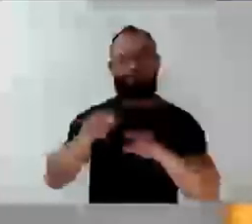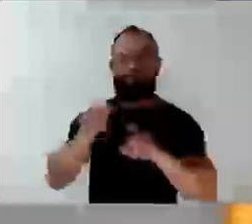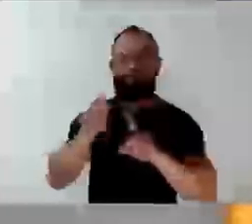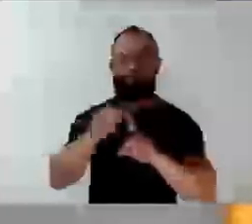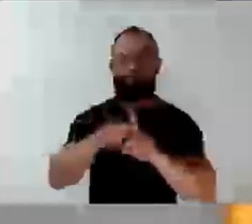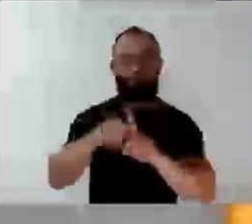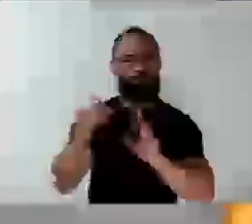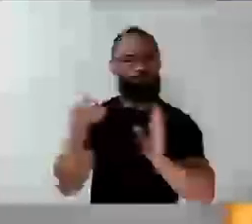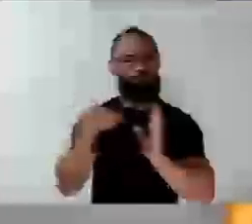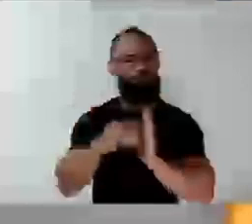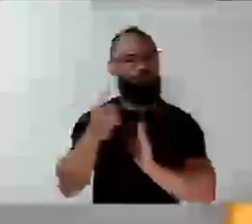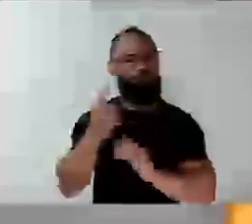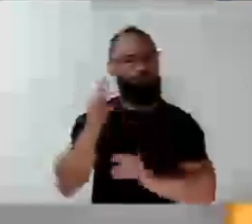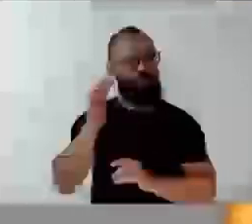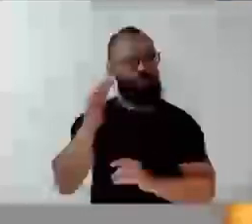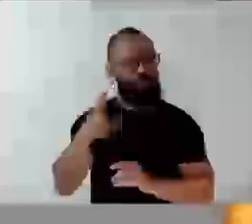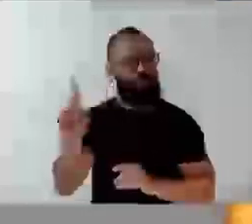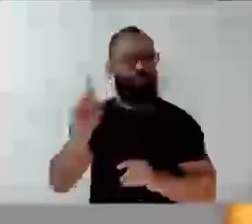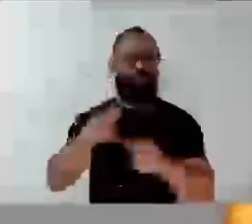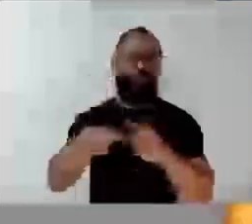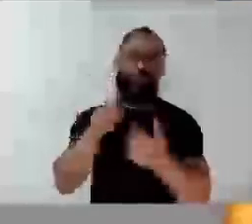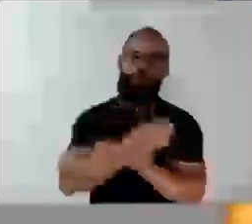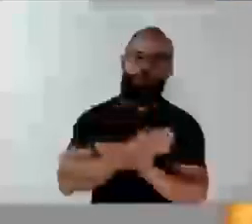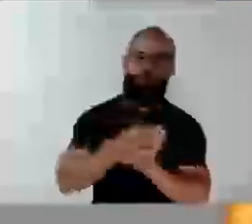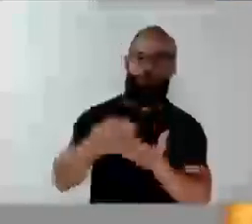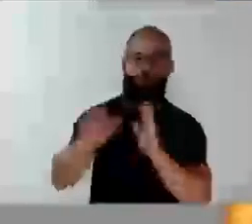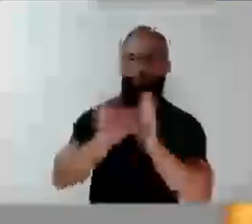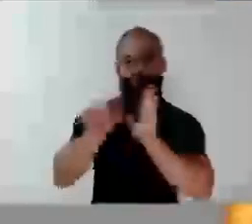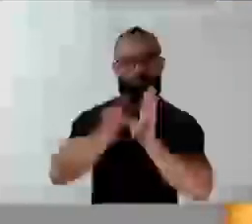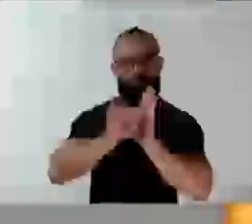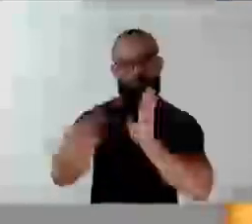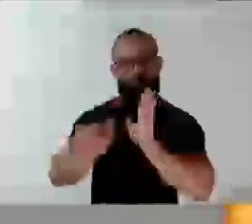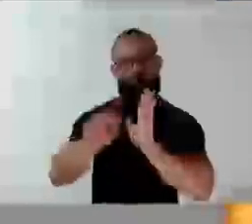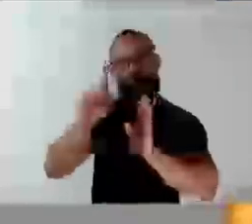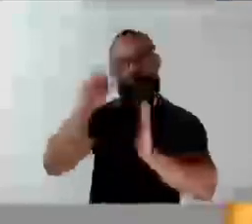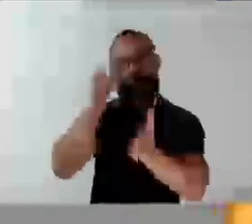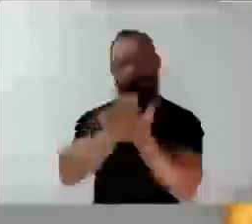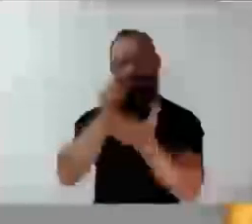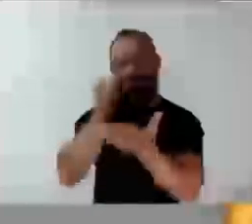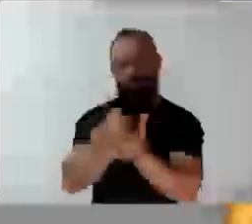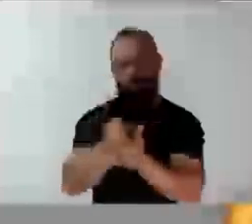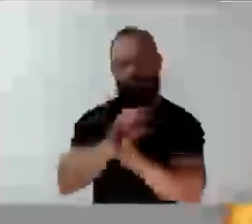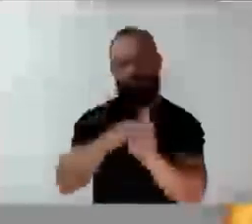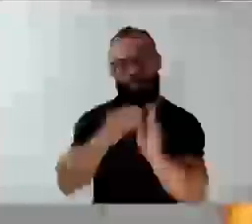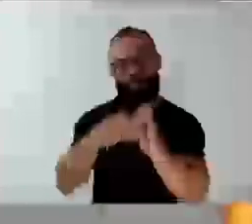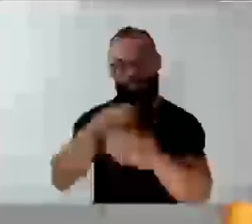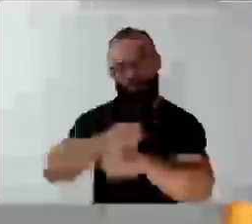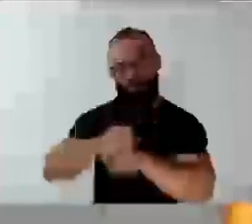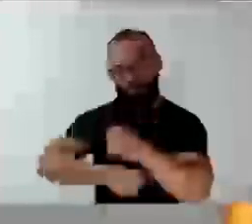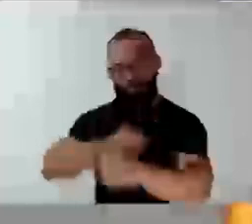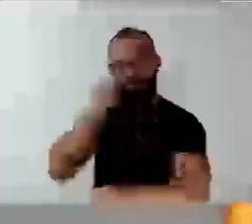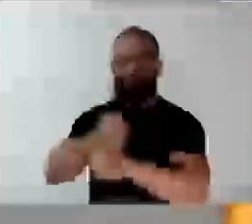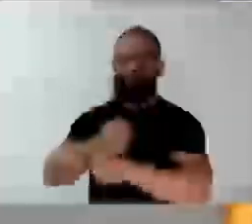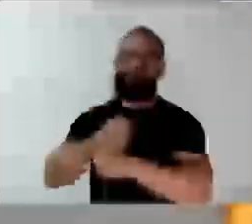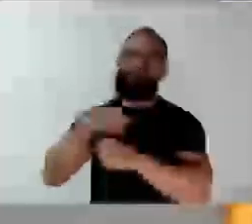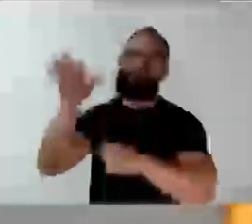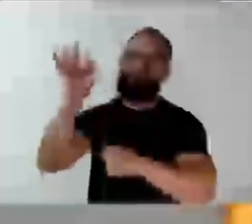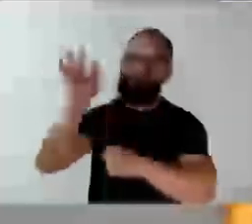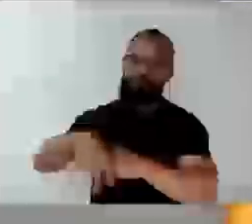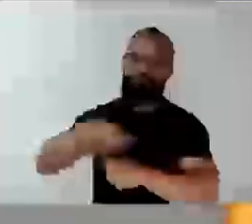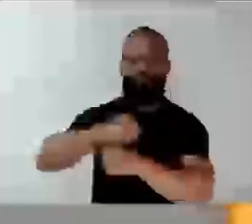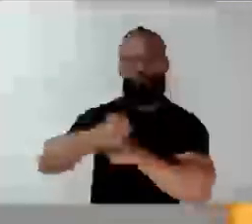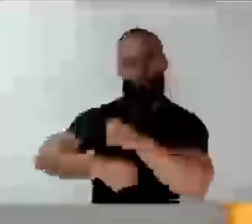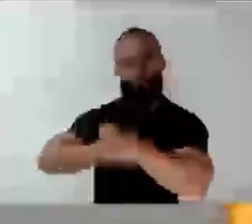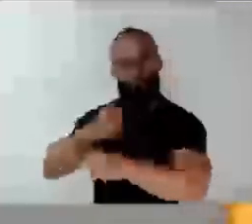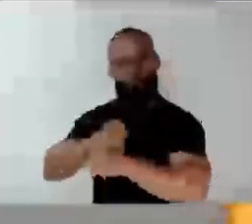estartado o processo de licitação. O contrato que está vigente é um contrato, assim como todos, que tem duração de um ano. E aí, quando o fim desse prazo, é aí que o